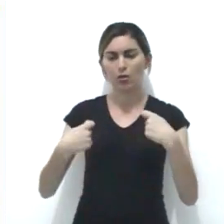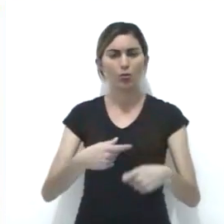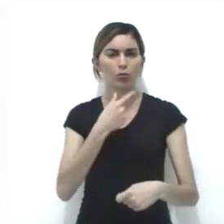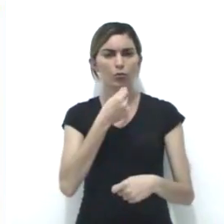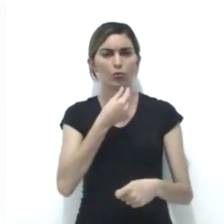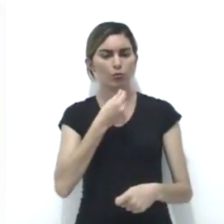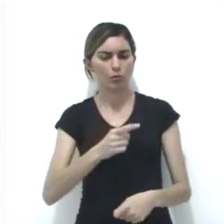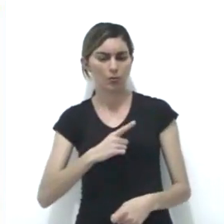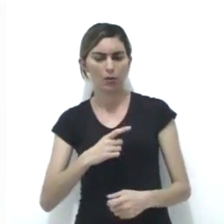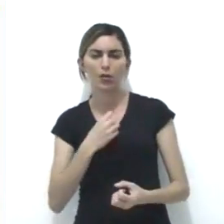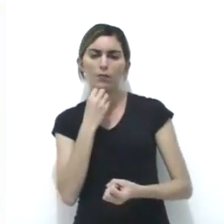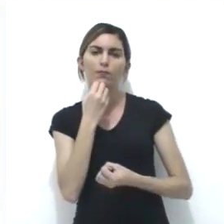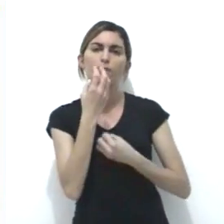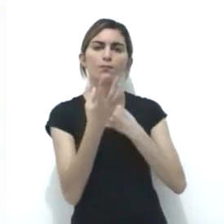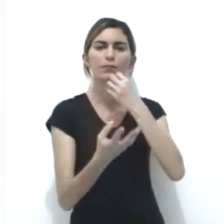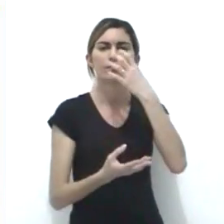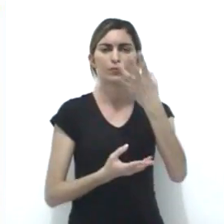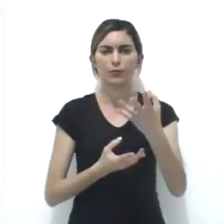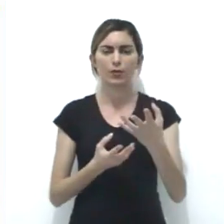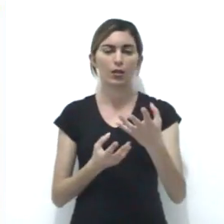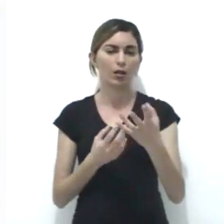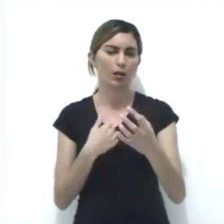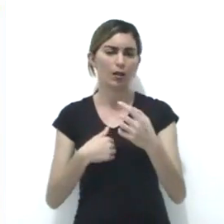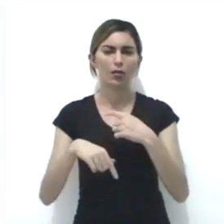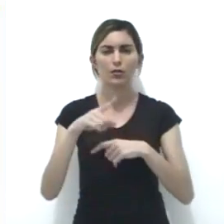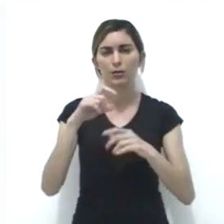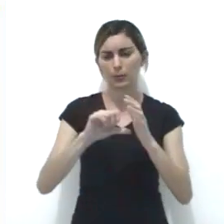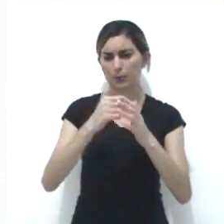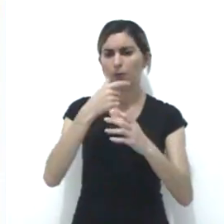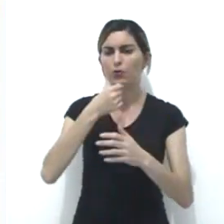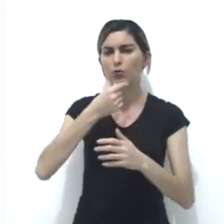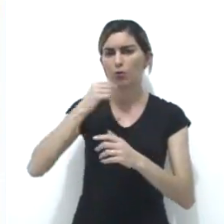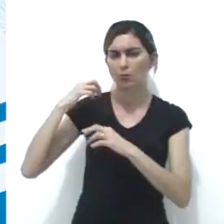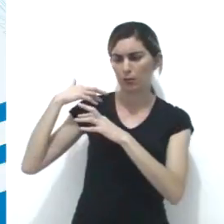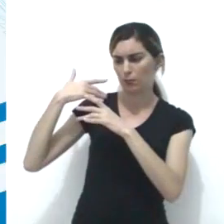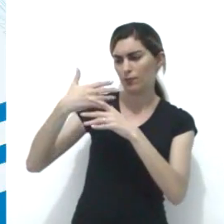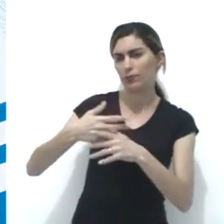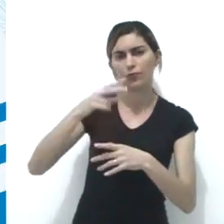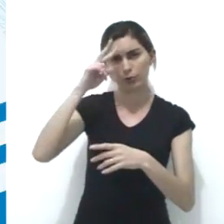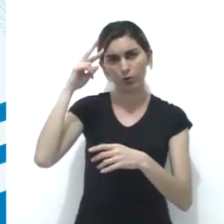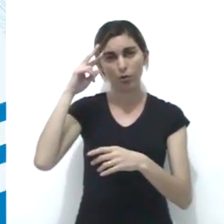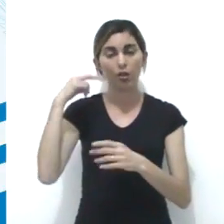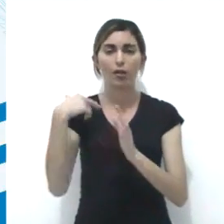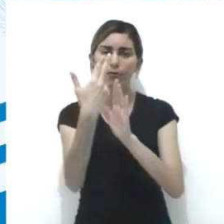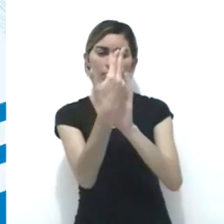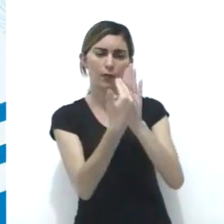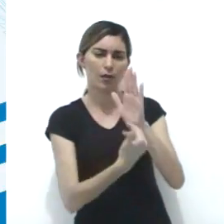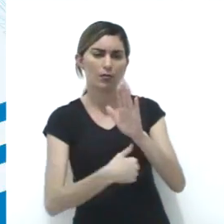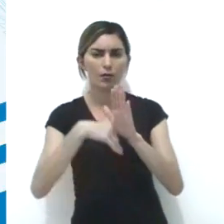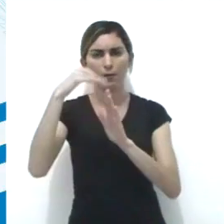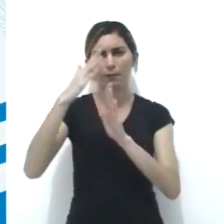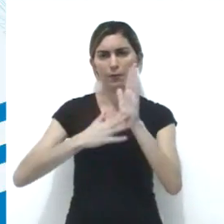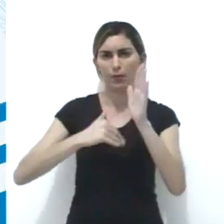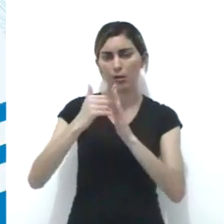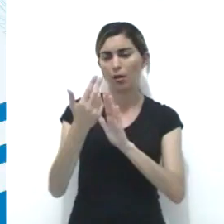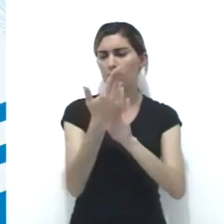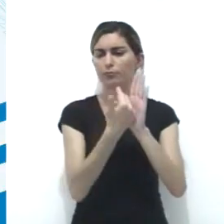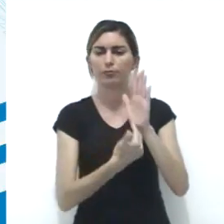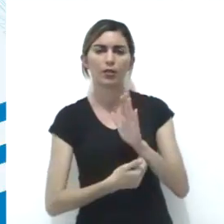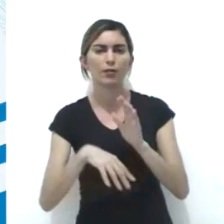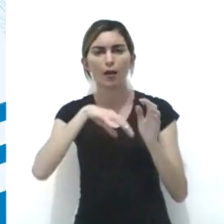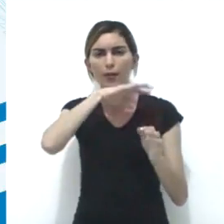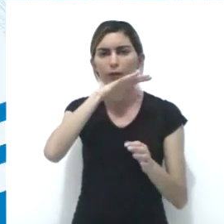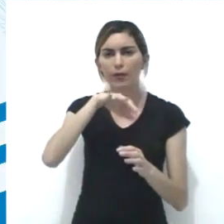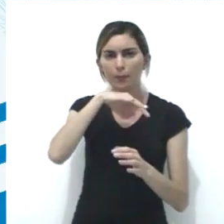necessidade que o homem tem de se expressar. Dessa forma, os primeiros homens da história passaram a desenhar e pintar